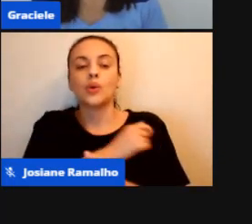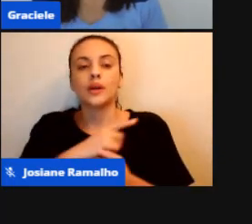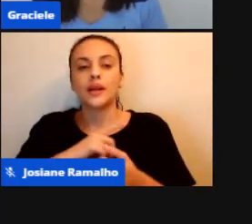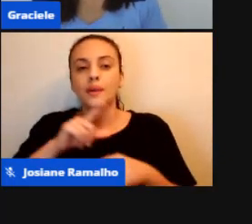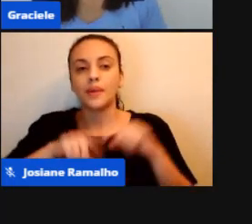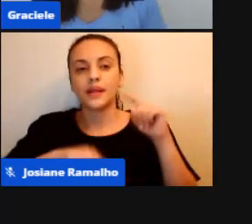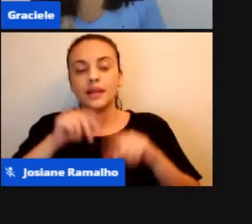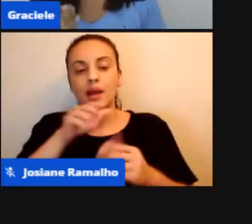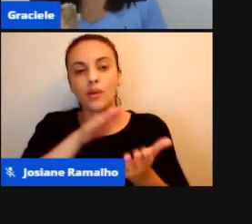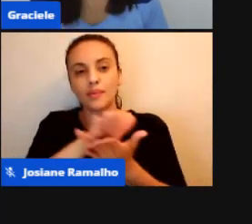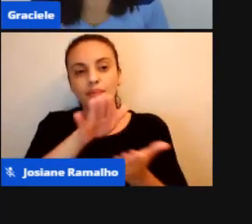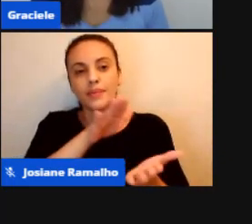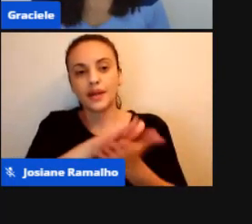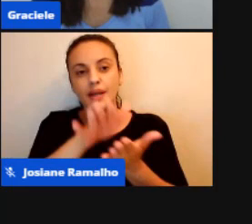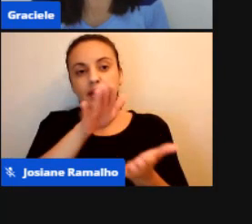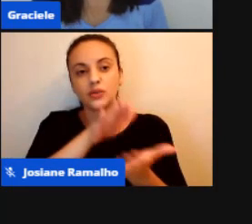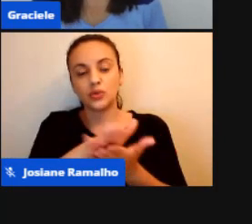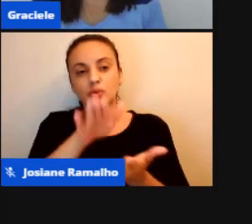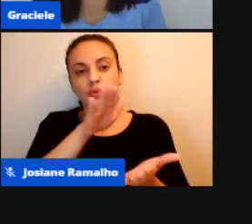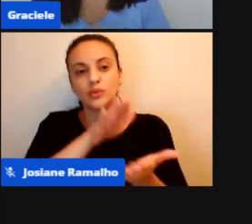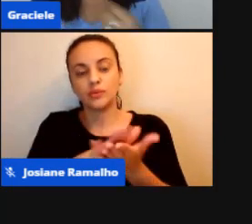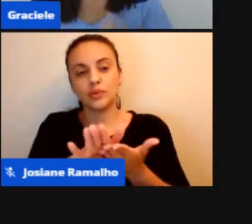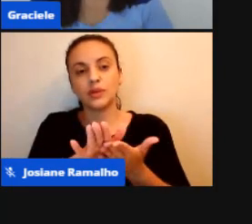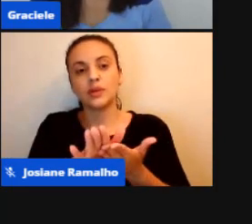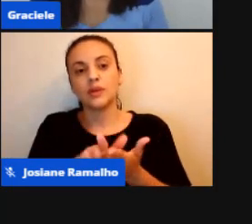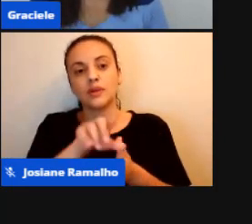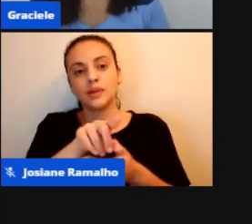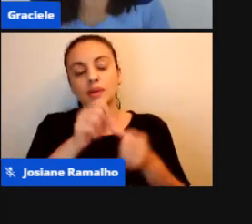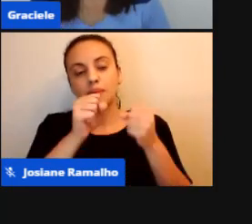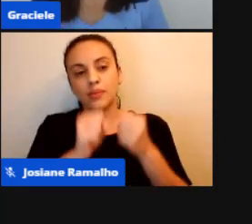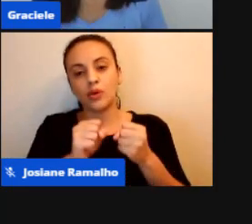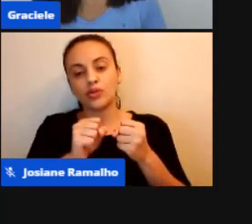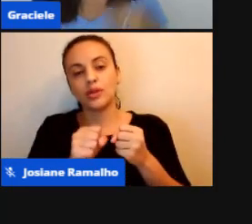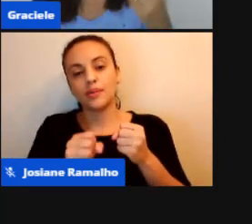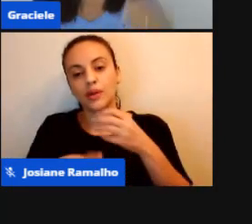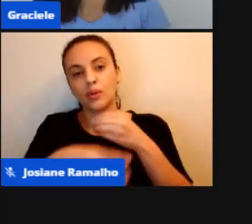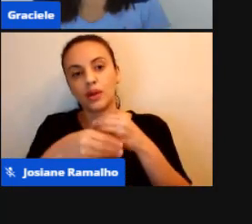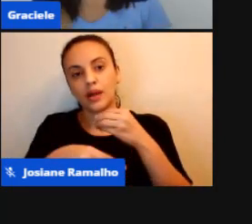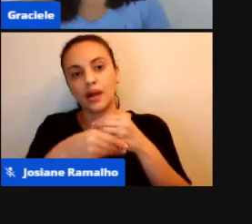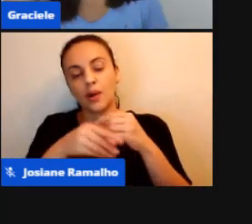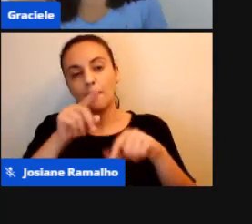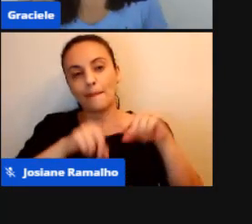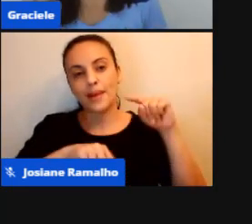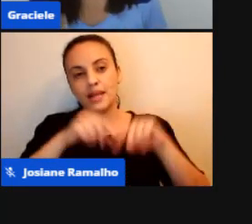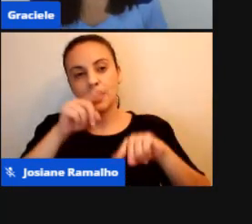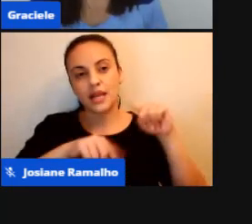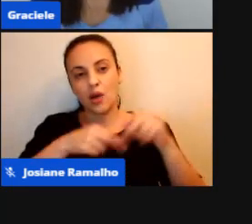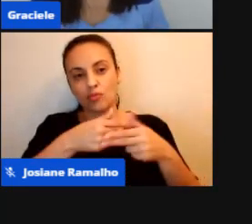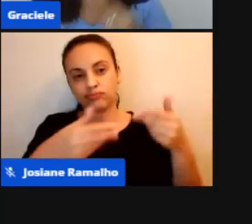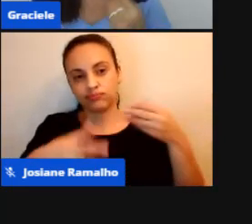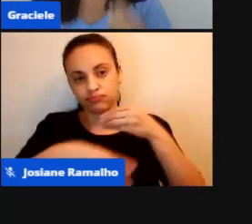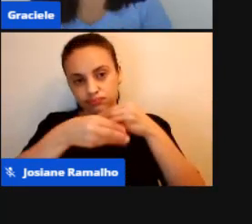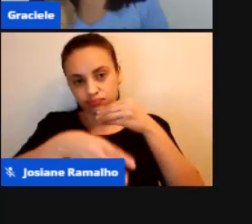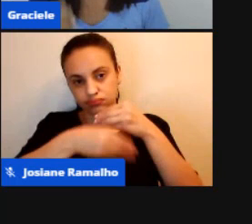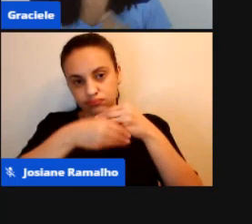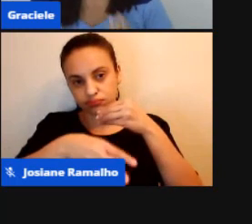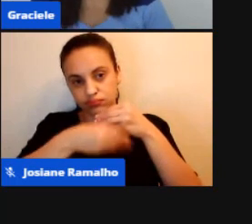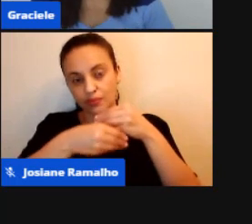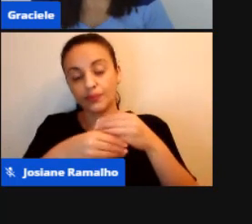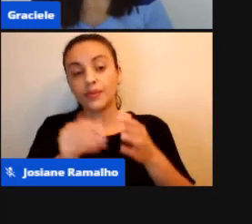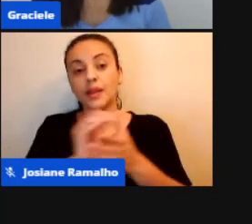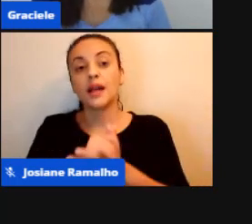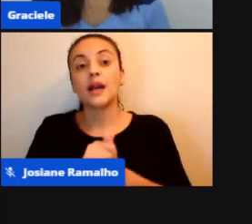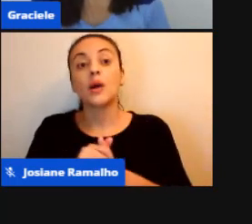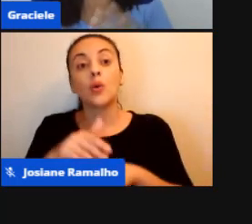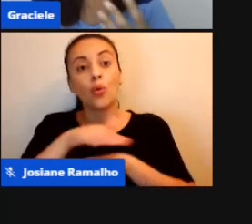ali o seu material de complementação. E agora, vamos criar. Converse com